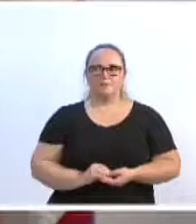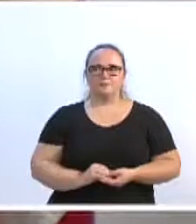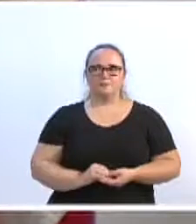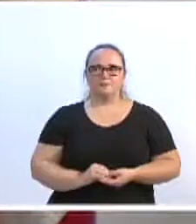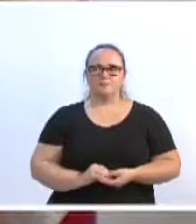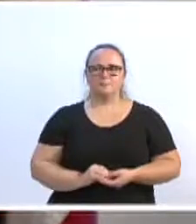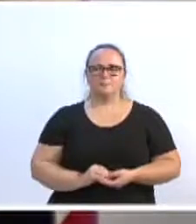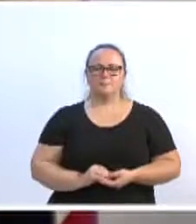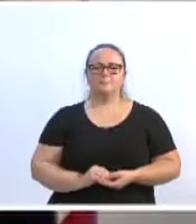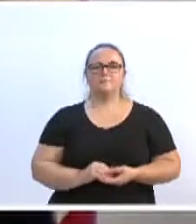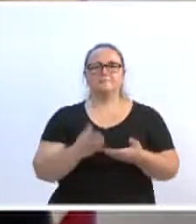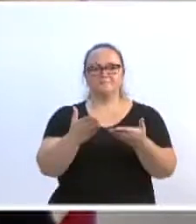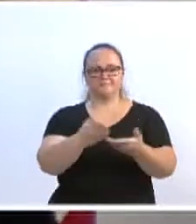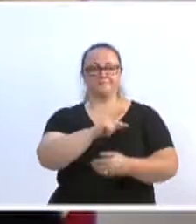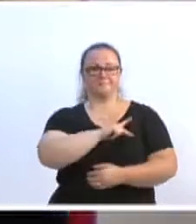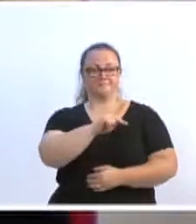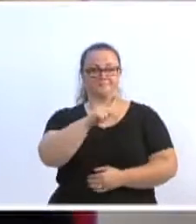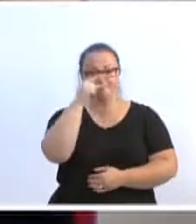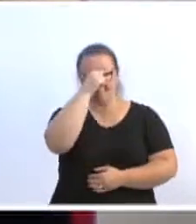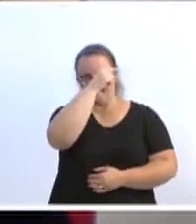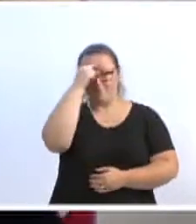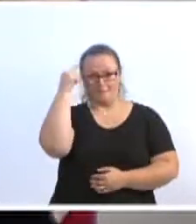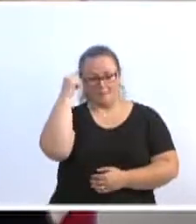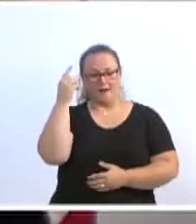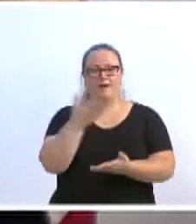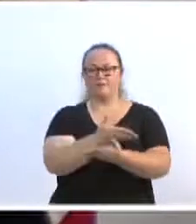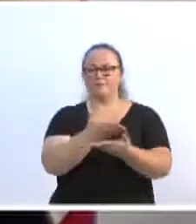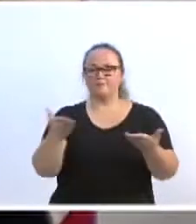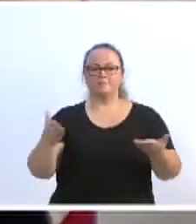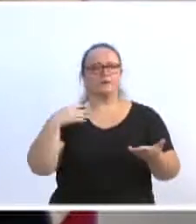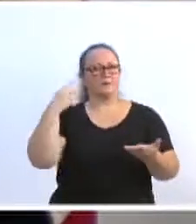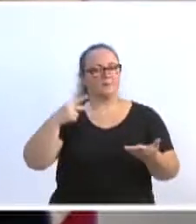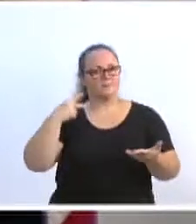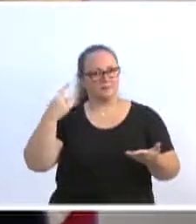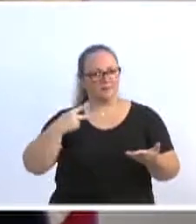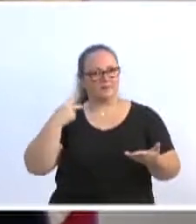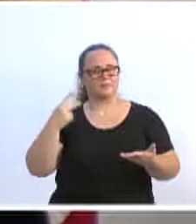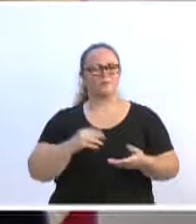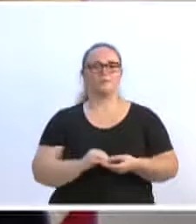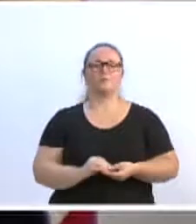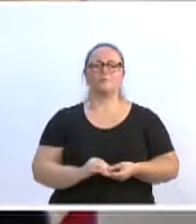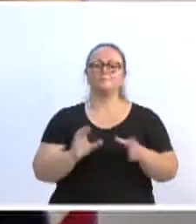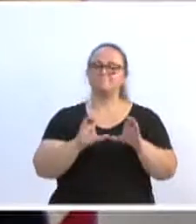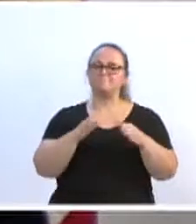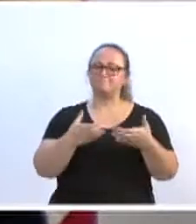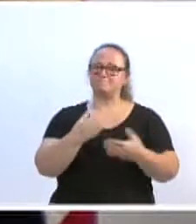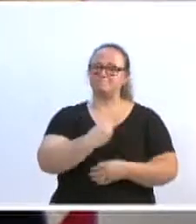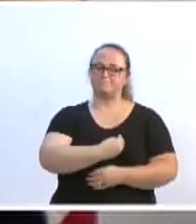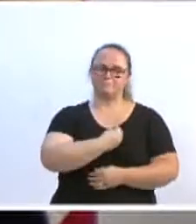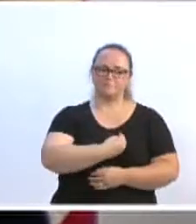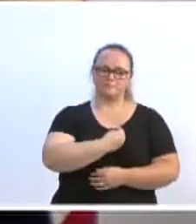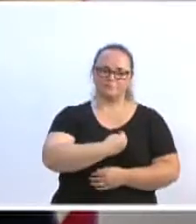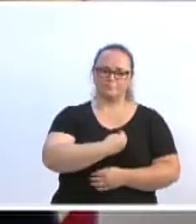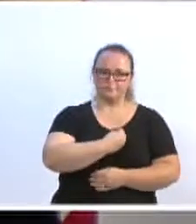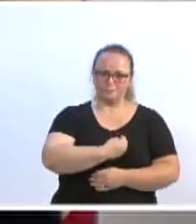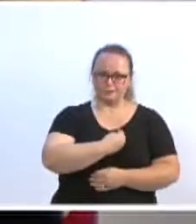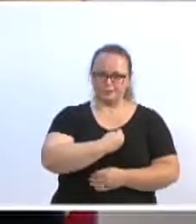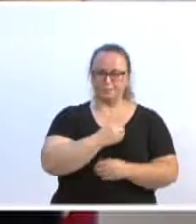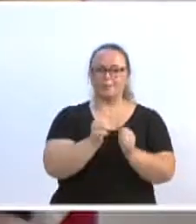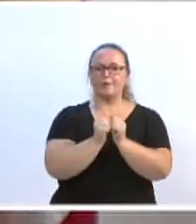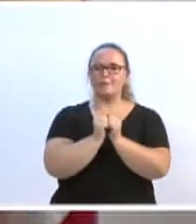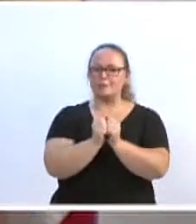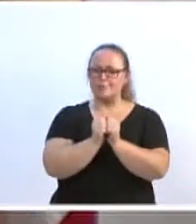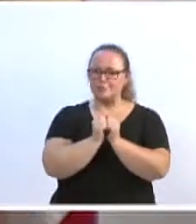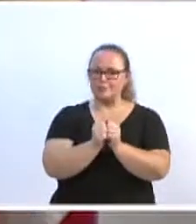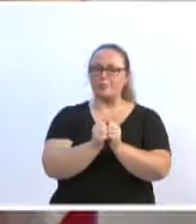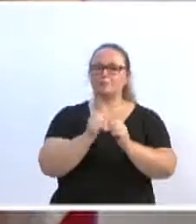Sr. Presidente Marcos da Rosa, demais vereadores, comandade aqui presente, comandade que nos acompanha pelos meios